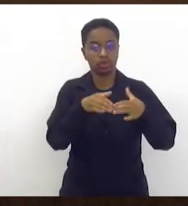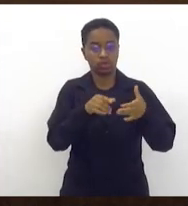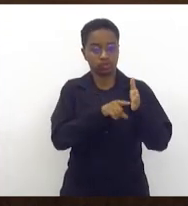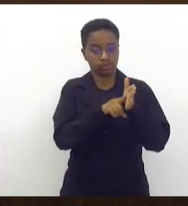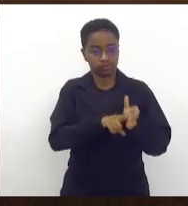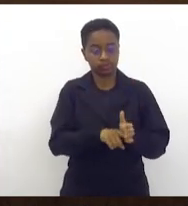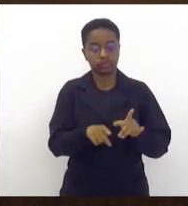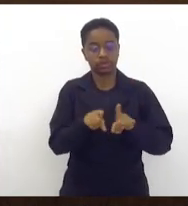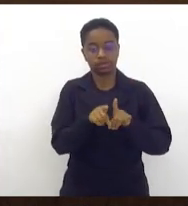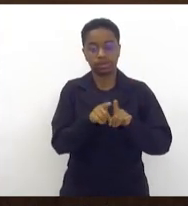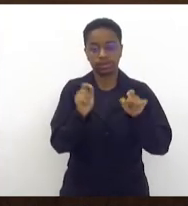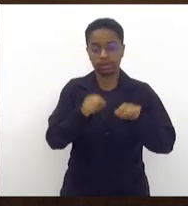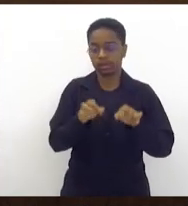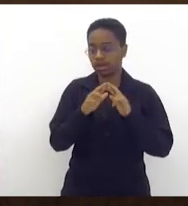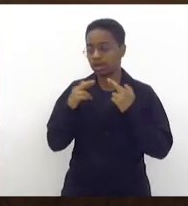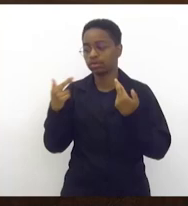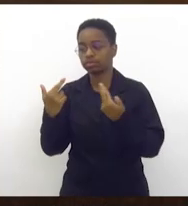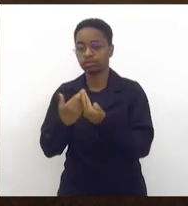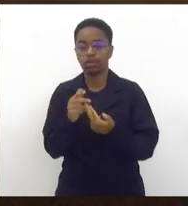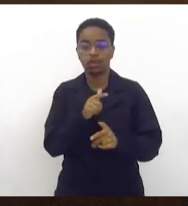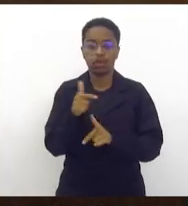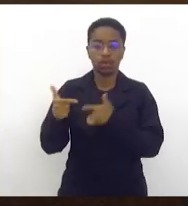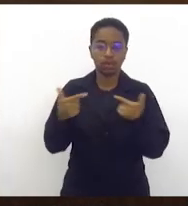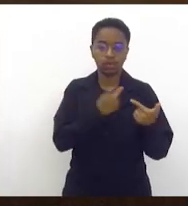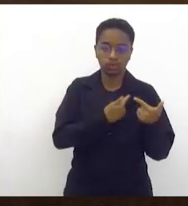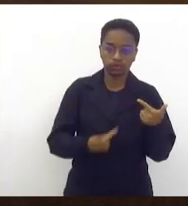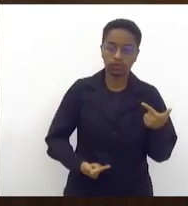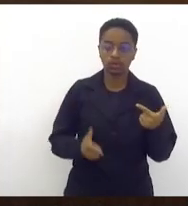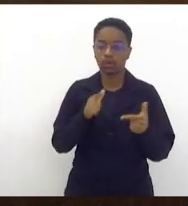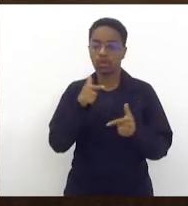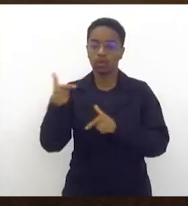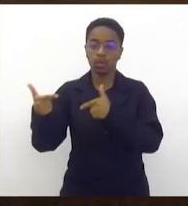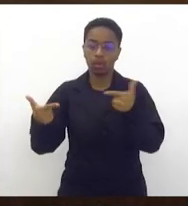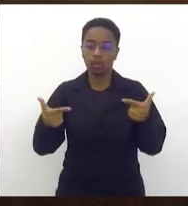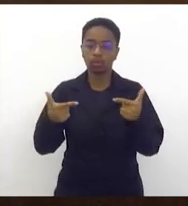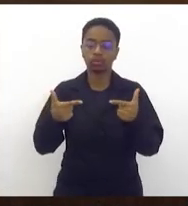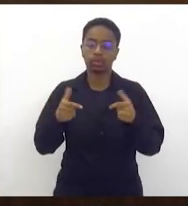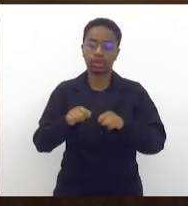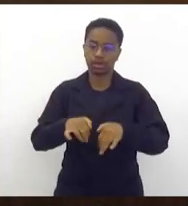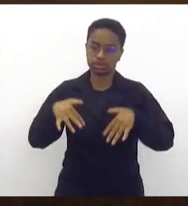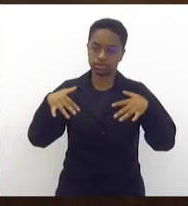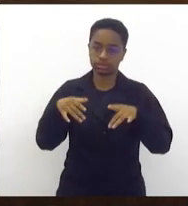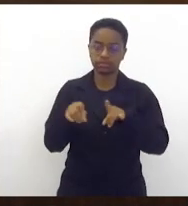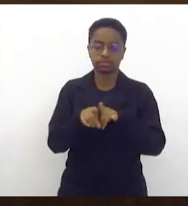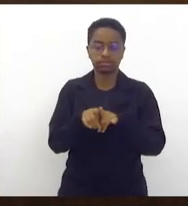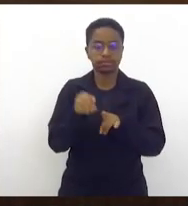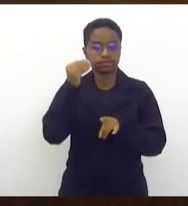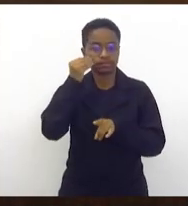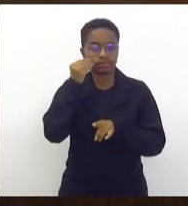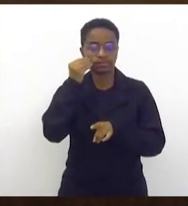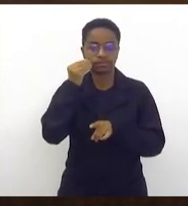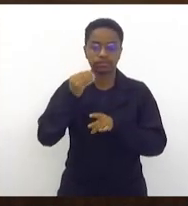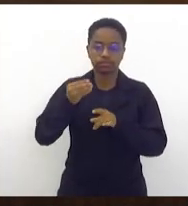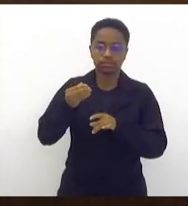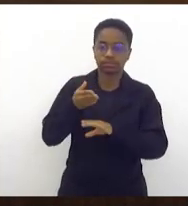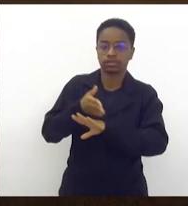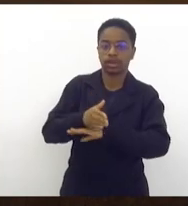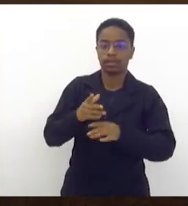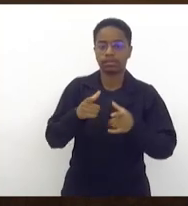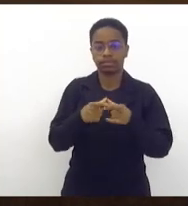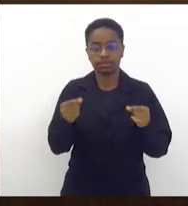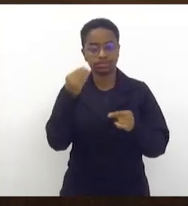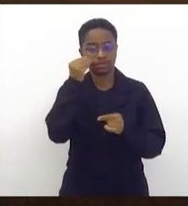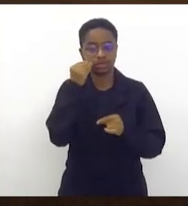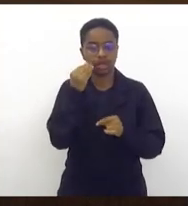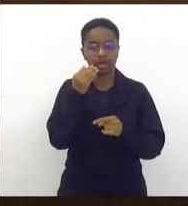com as outras casas legislativas, com os outros governos de Estado e possamos ir a Brasília e buscar a solução de recuperação do